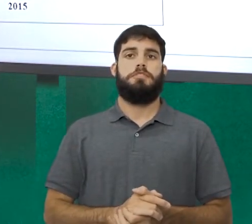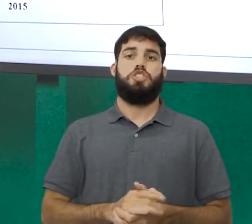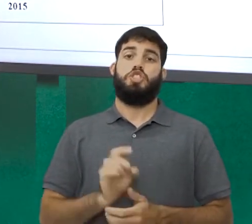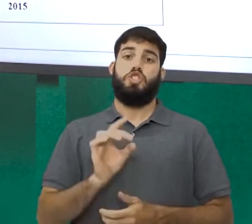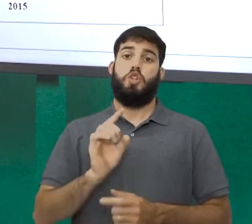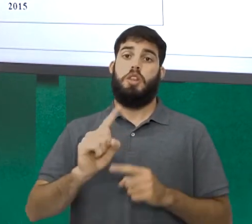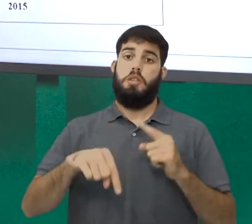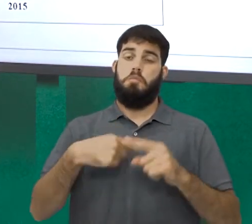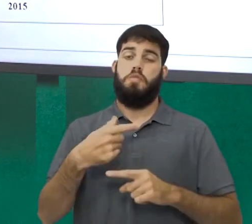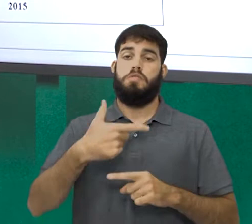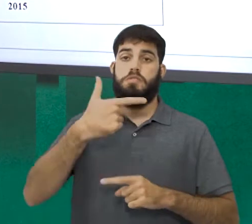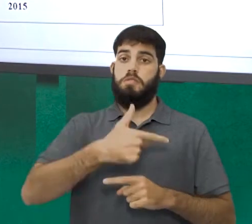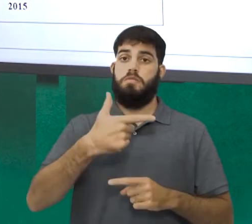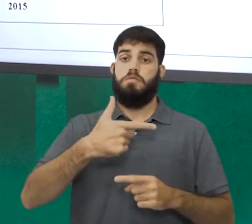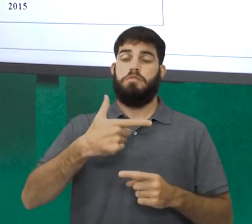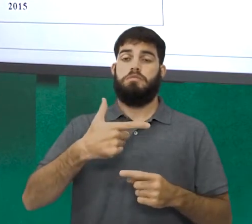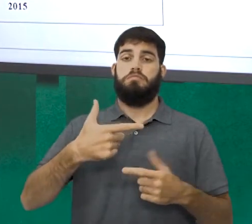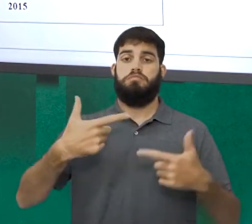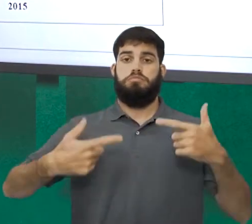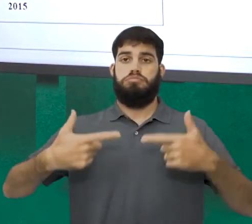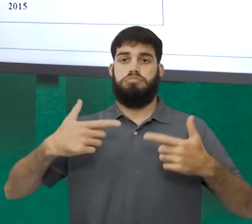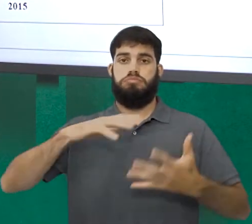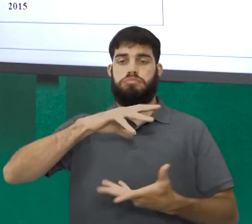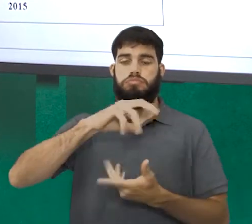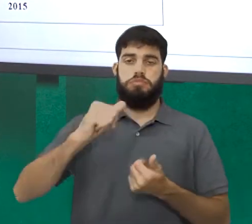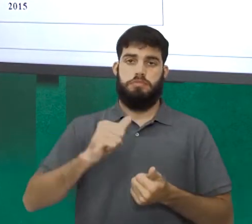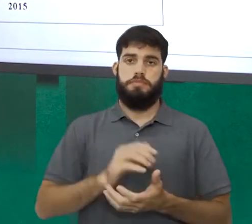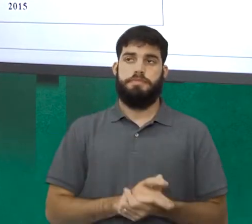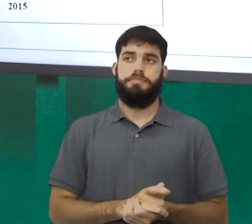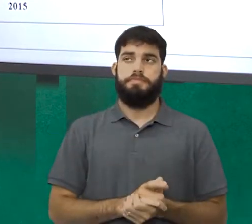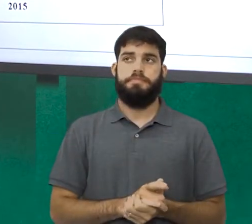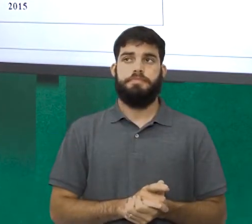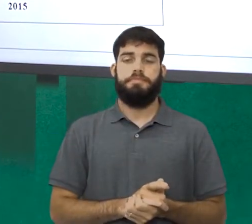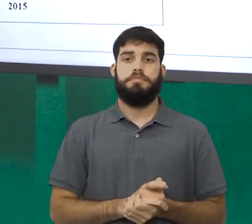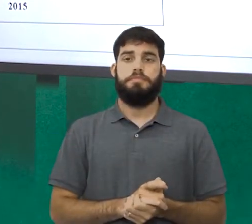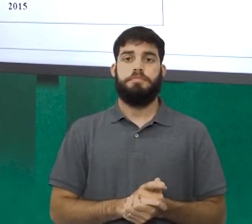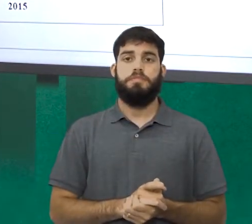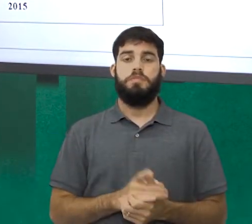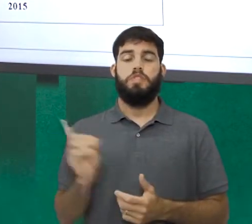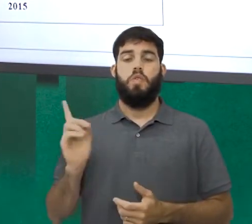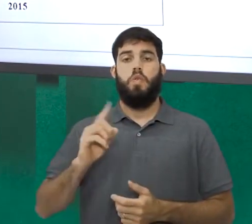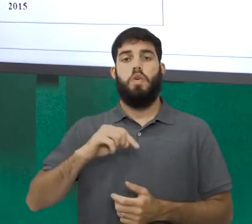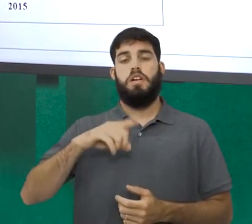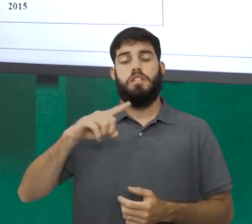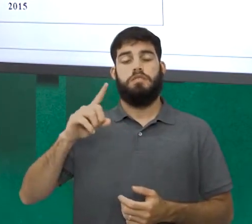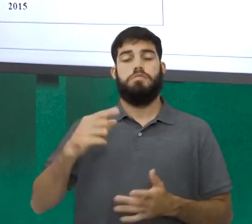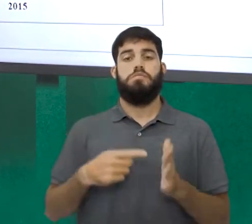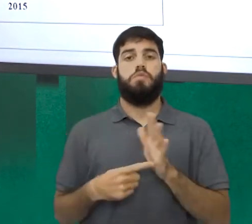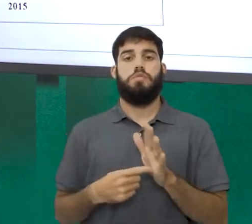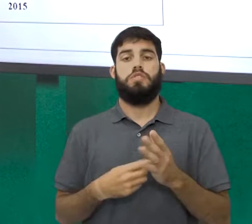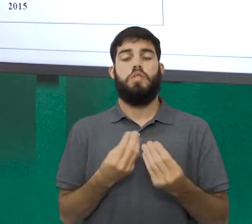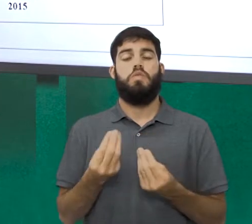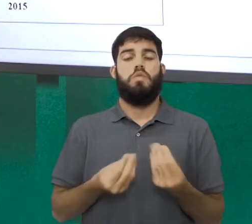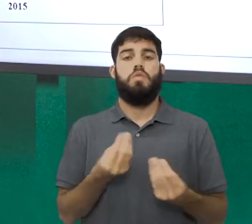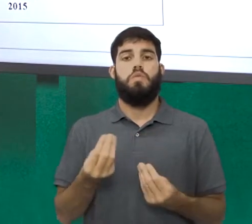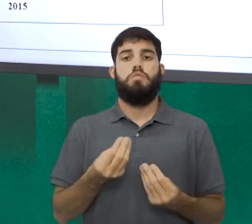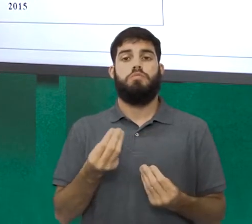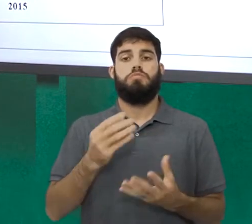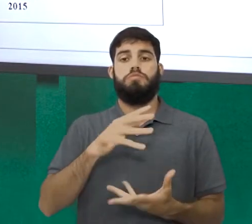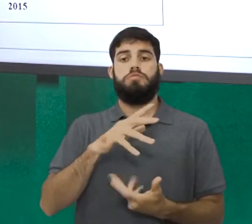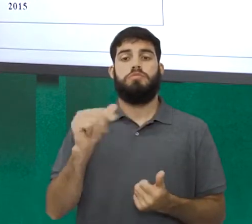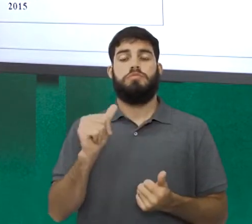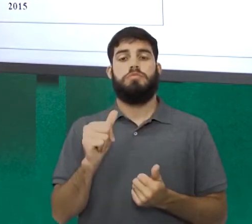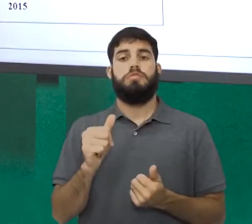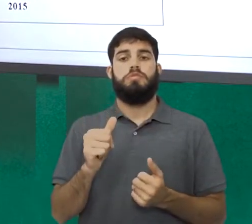Segunda Guerra Mundial. Por isso, o gráfico mostra aqui como o panorama mundial da urbanização